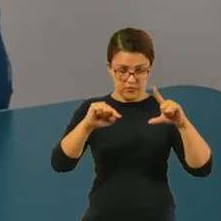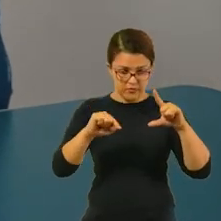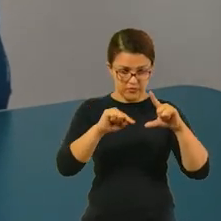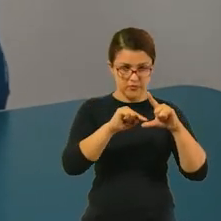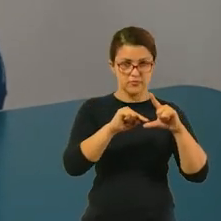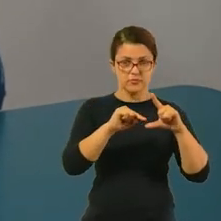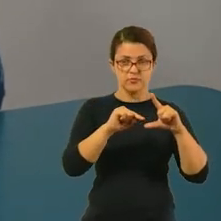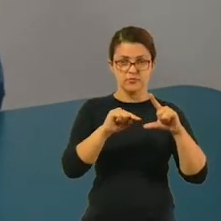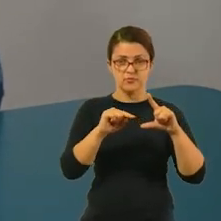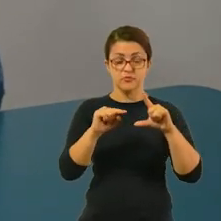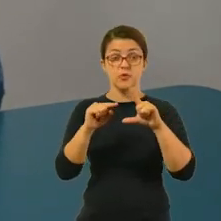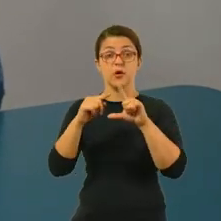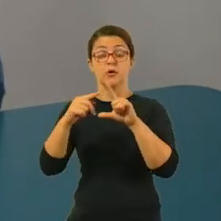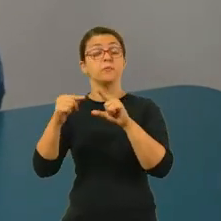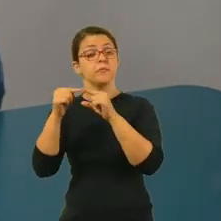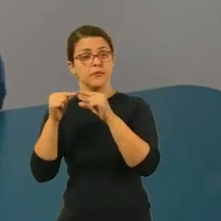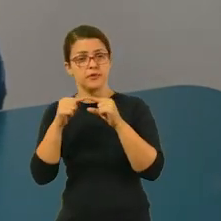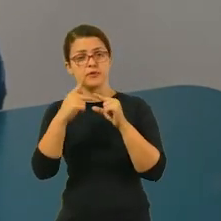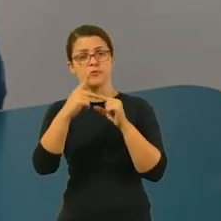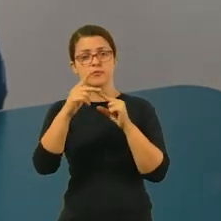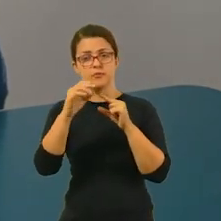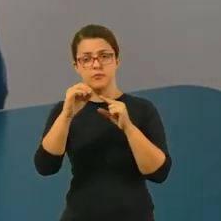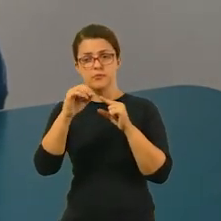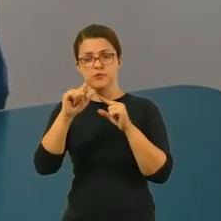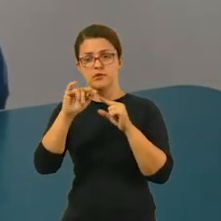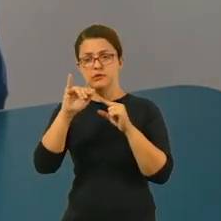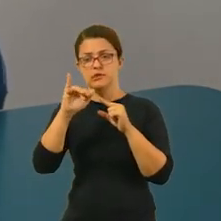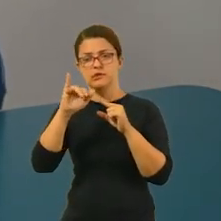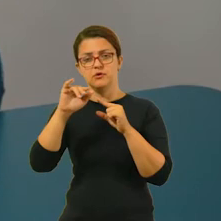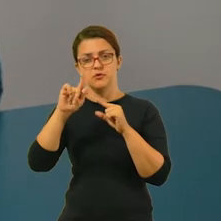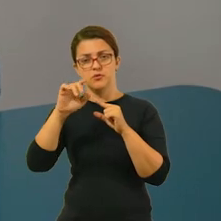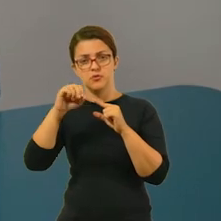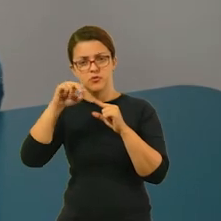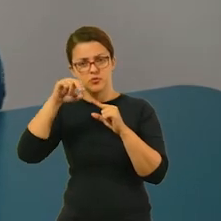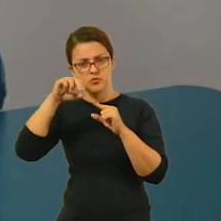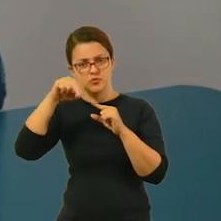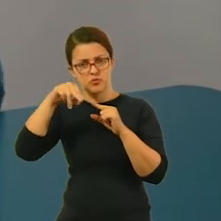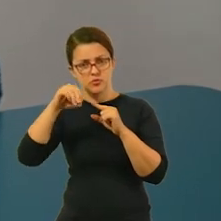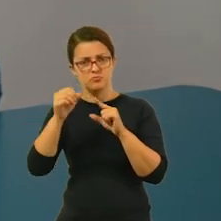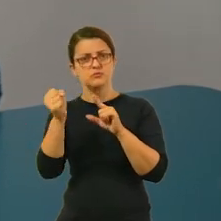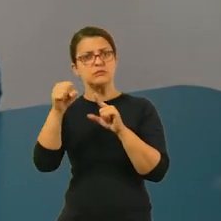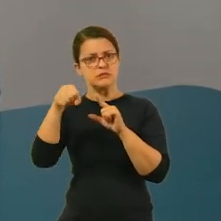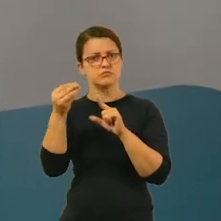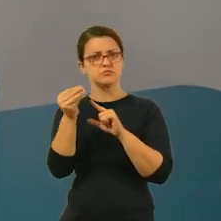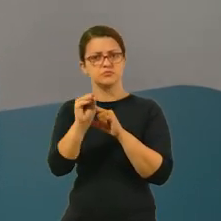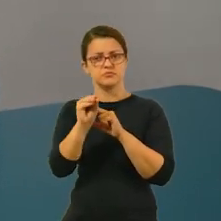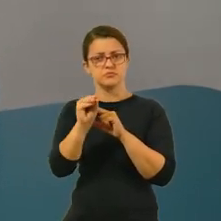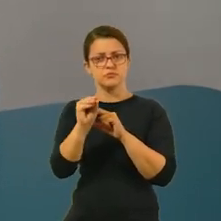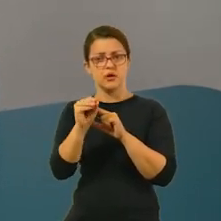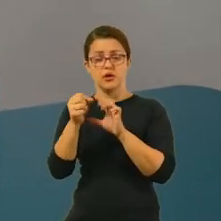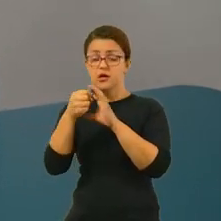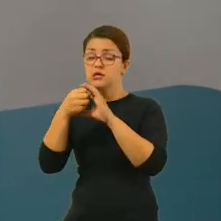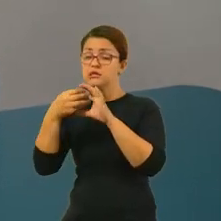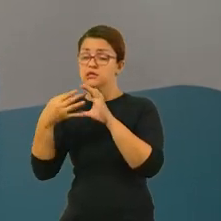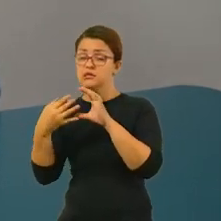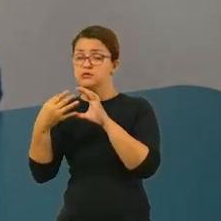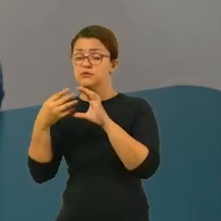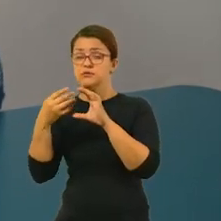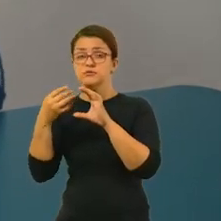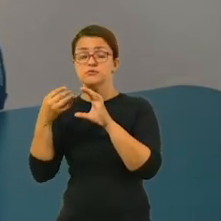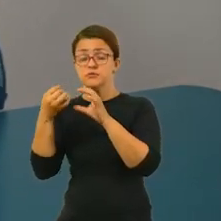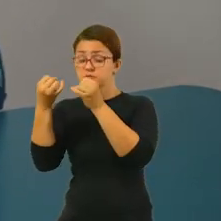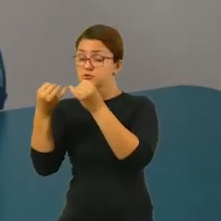fechados. Então, é um polígono. Então, nós vamos colocar sim. E agora, com base nessas características,